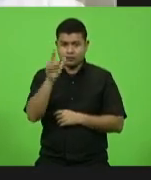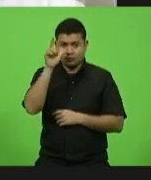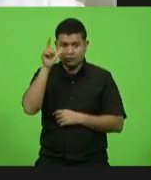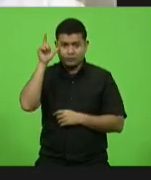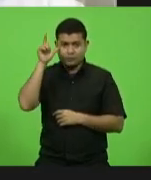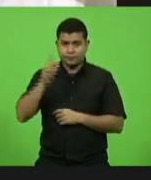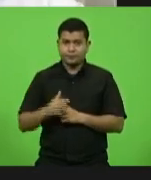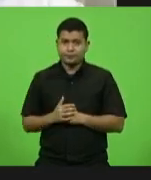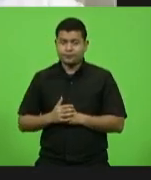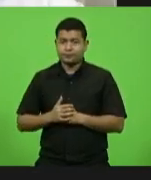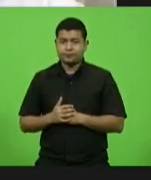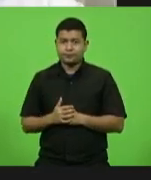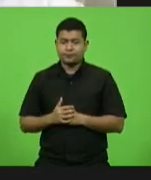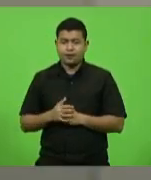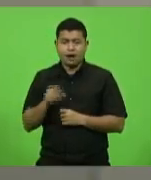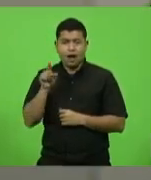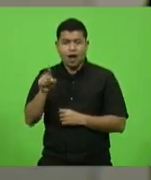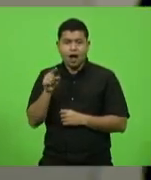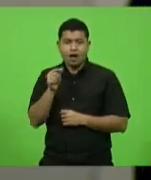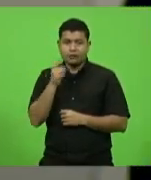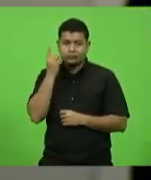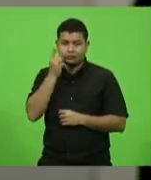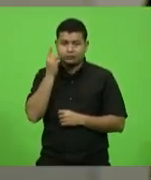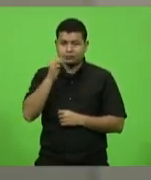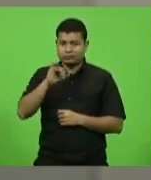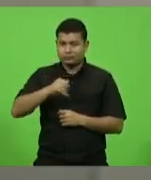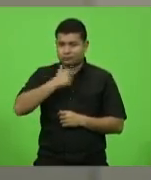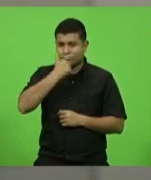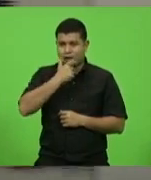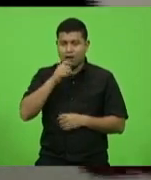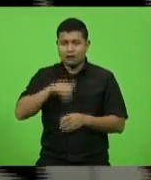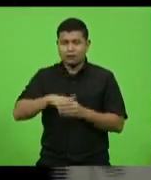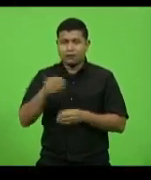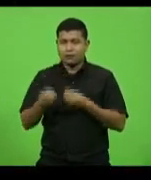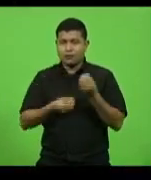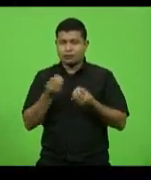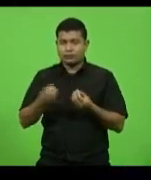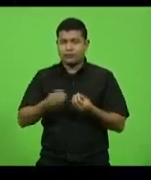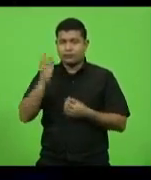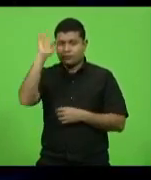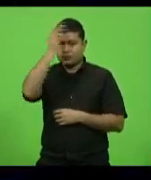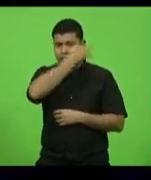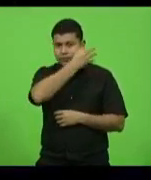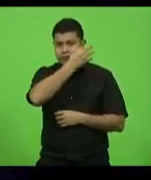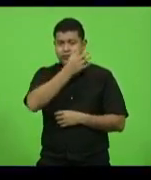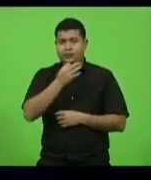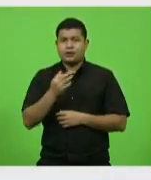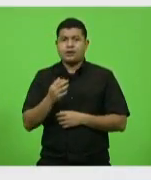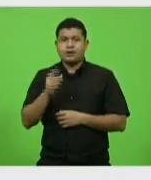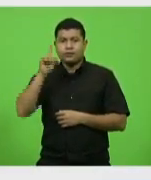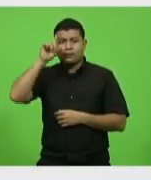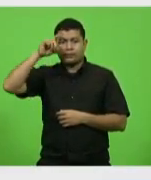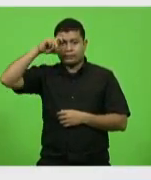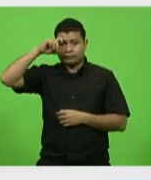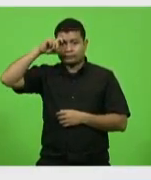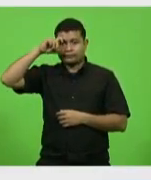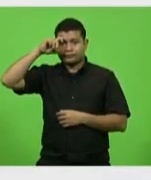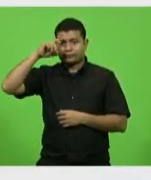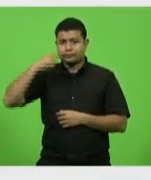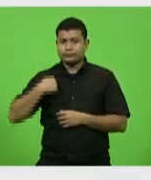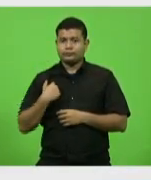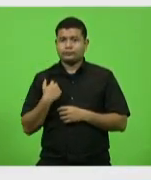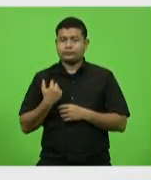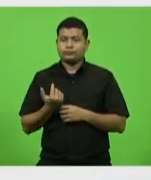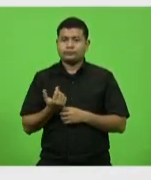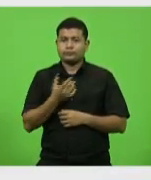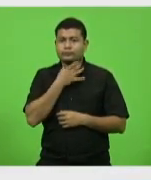deputado Jerry Comper vota no deputado Fabiano da Luz, no deputado Marcos Vieira, no deputado Valdir